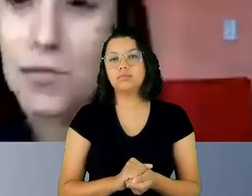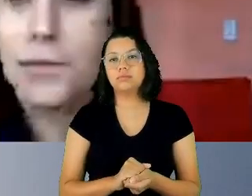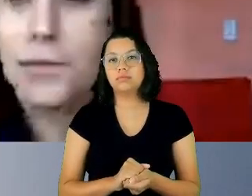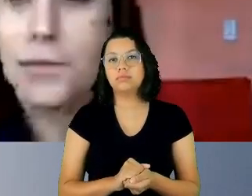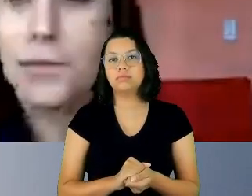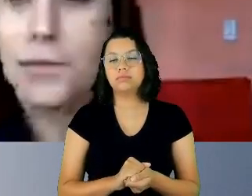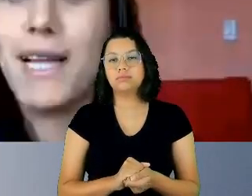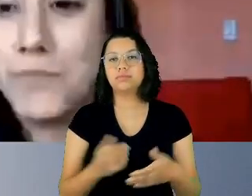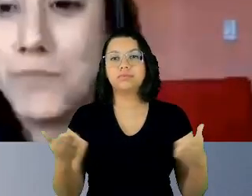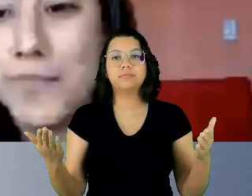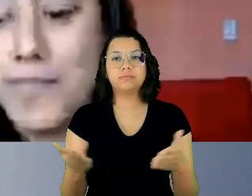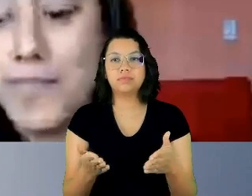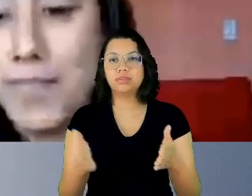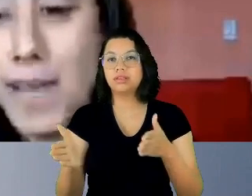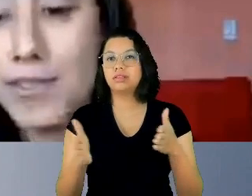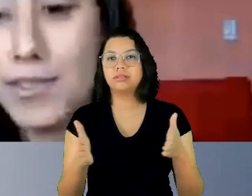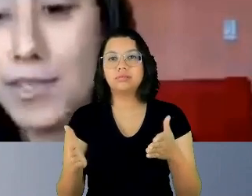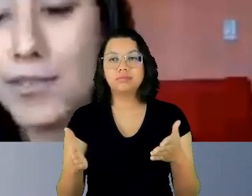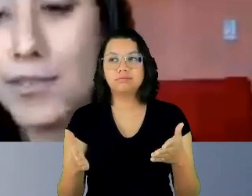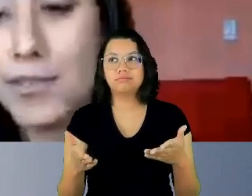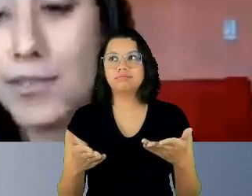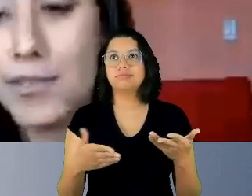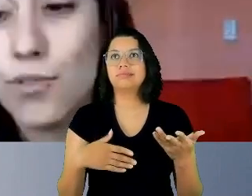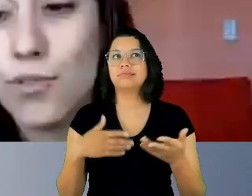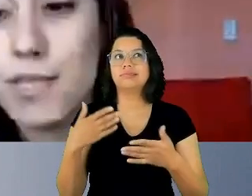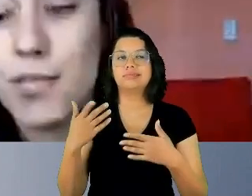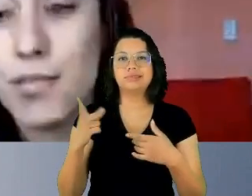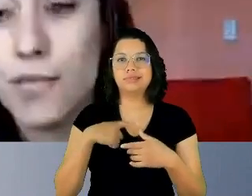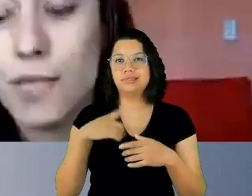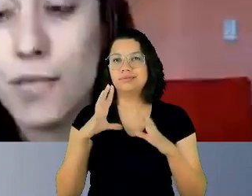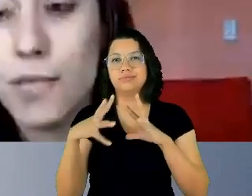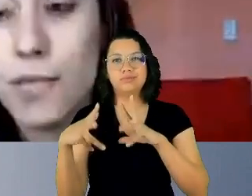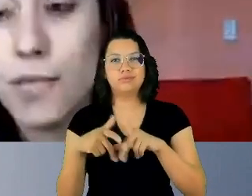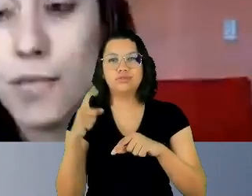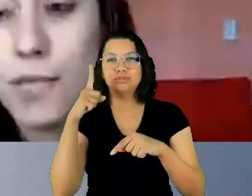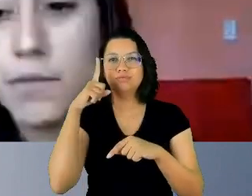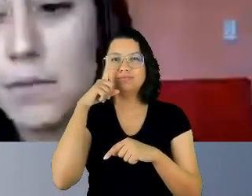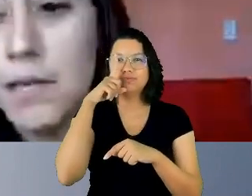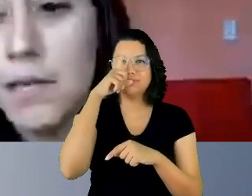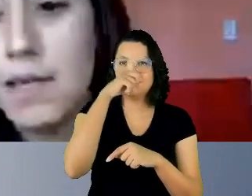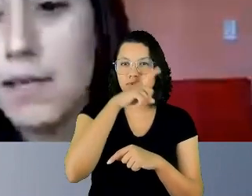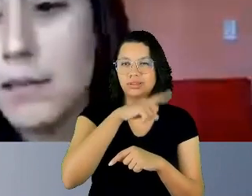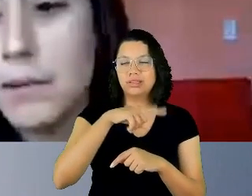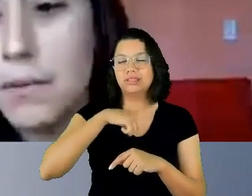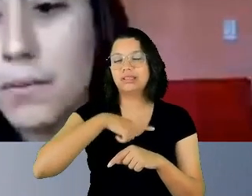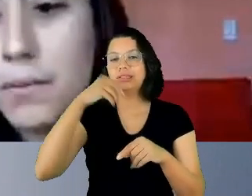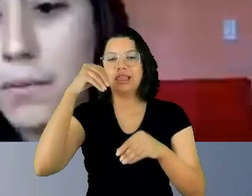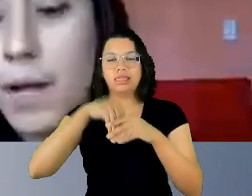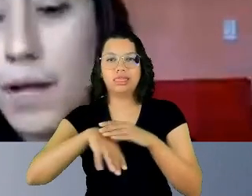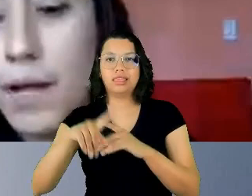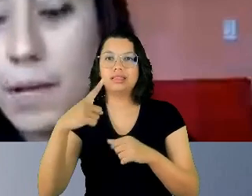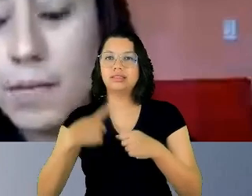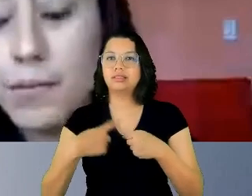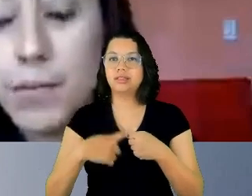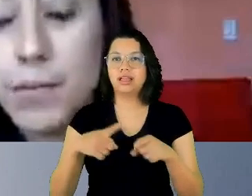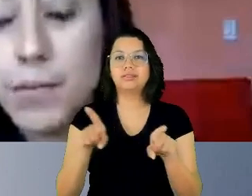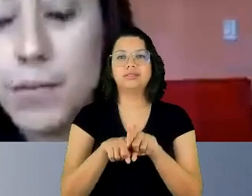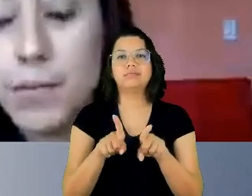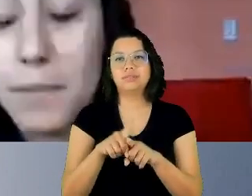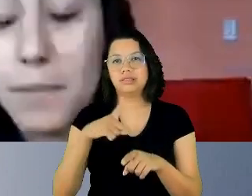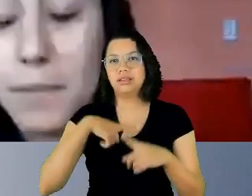todas as dificuldades que a gente enfrenta nas cidades que a gente conhece, a gente enfrenta a violência. Então, é